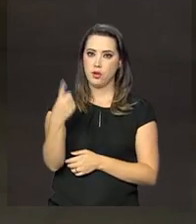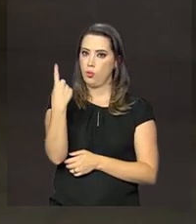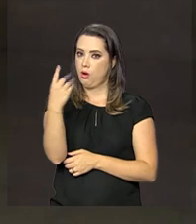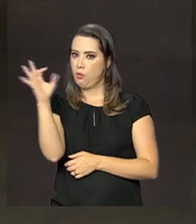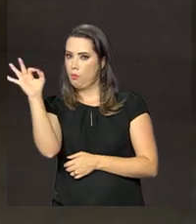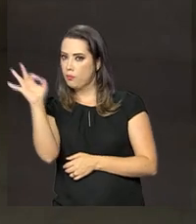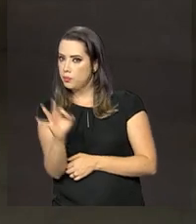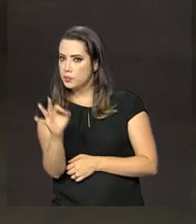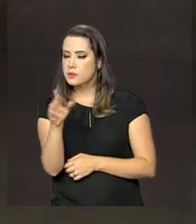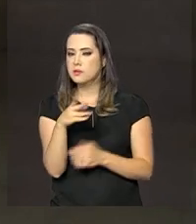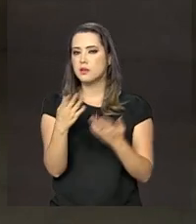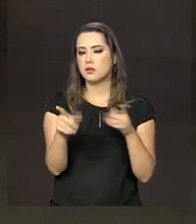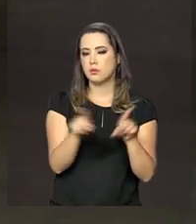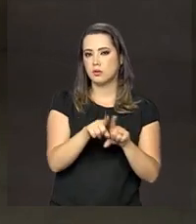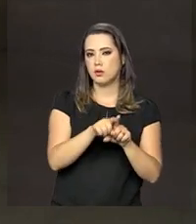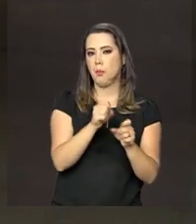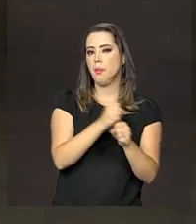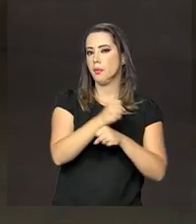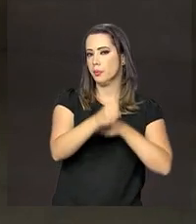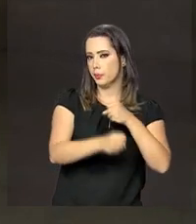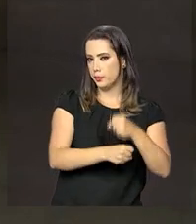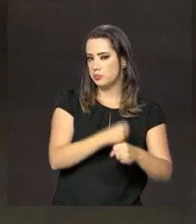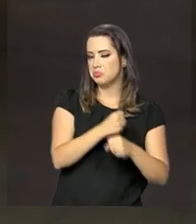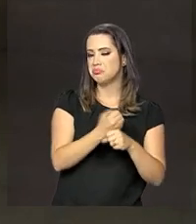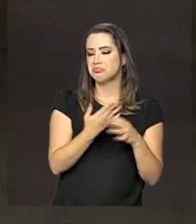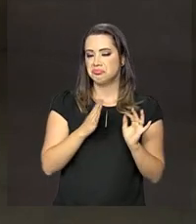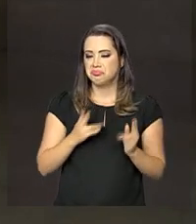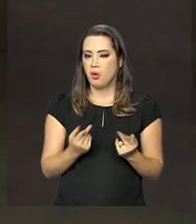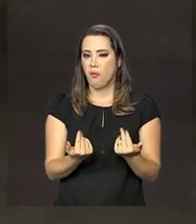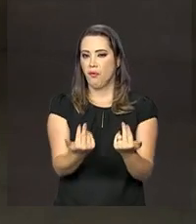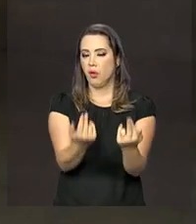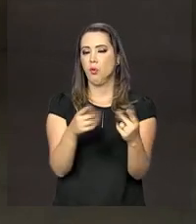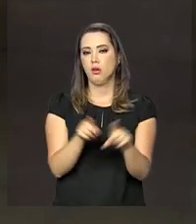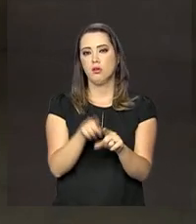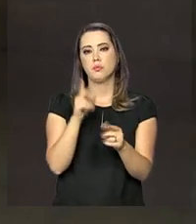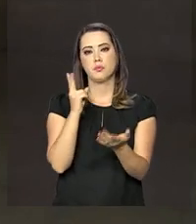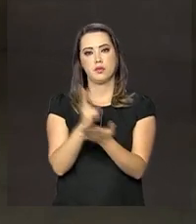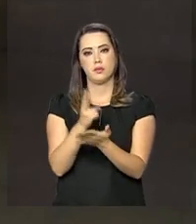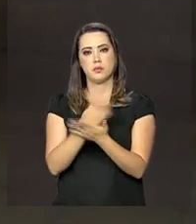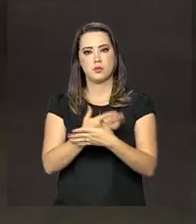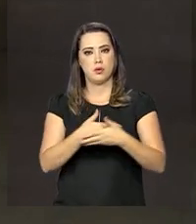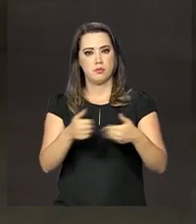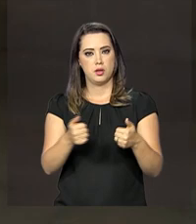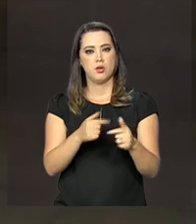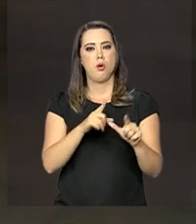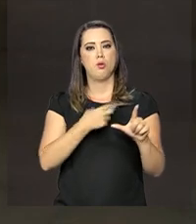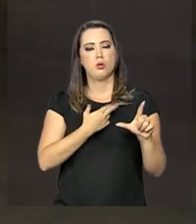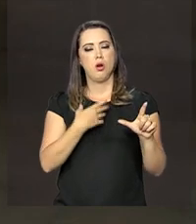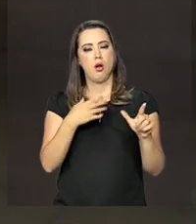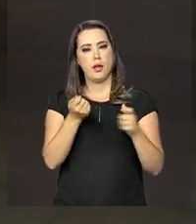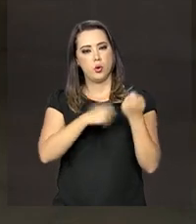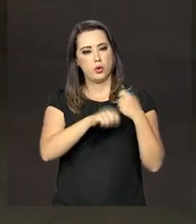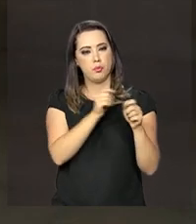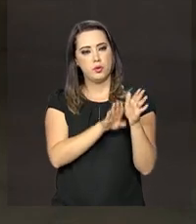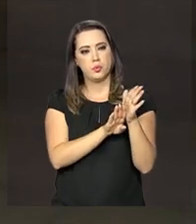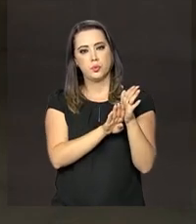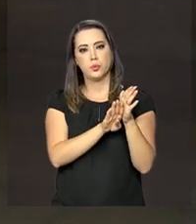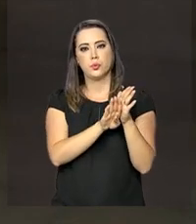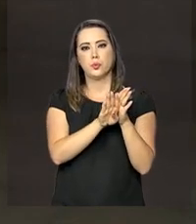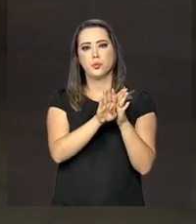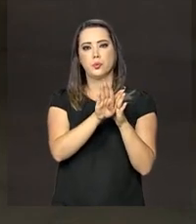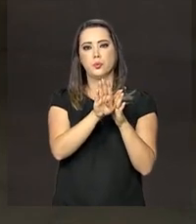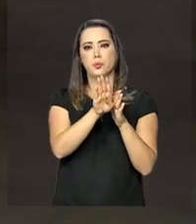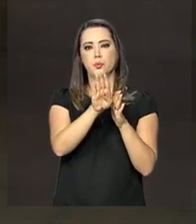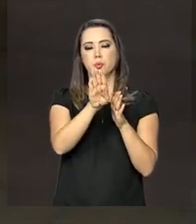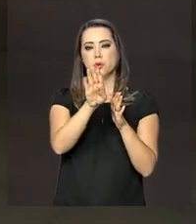ano e também para 2019. E isso, apesar de uma recuperação mais gradual da economia e também de um cenário